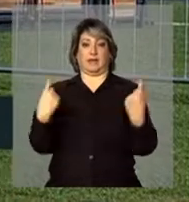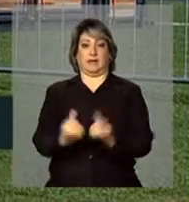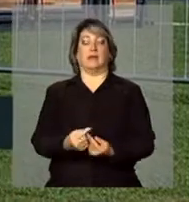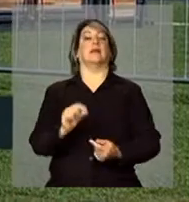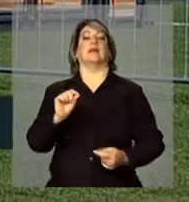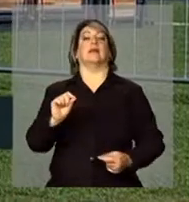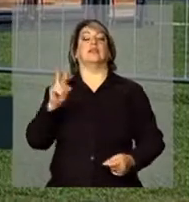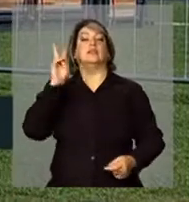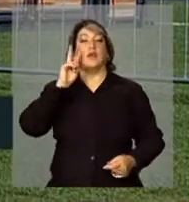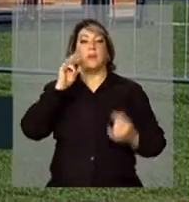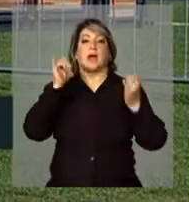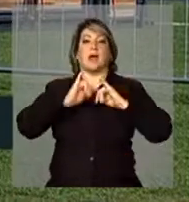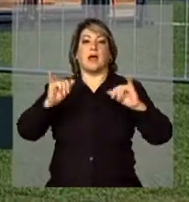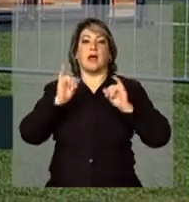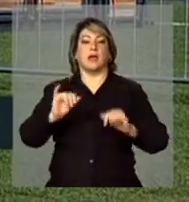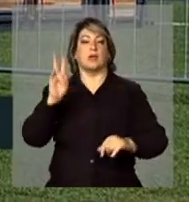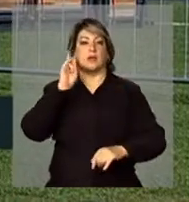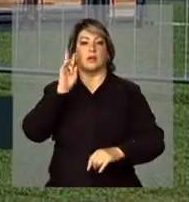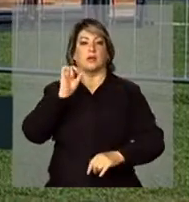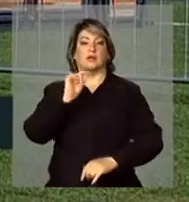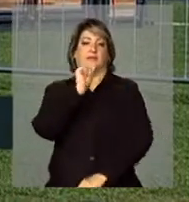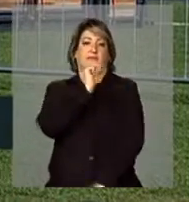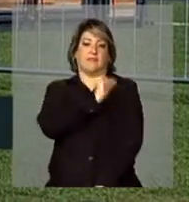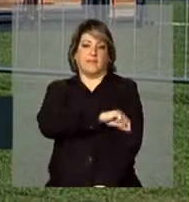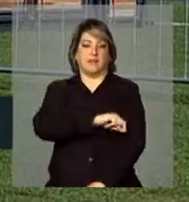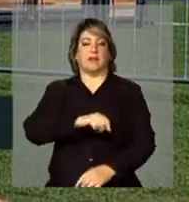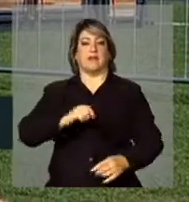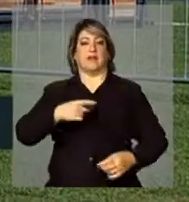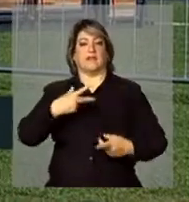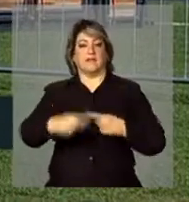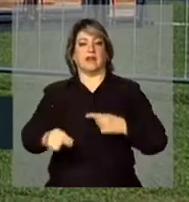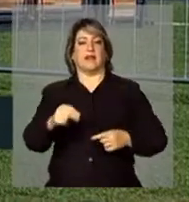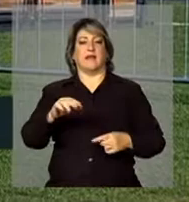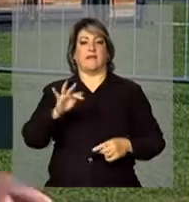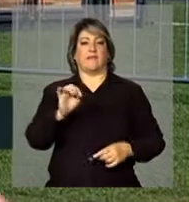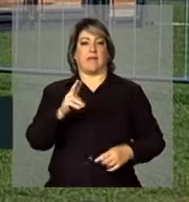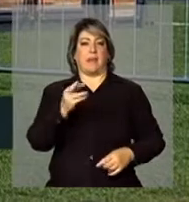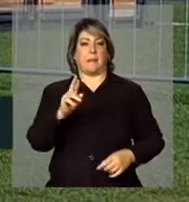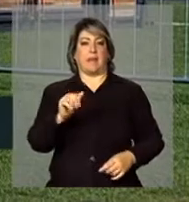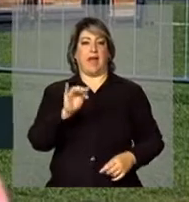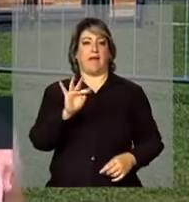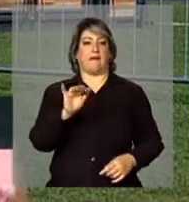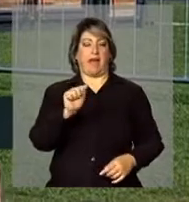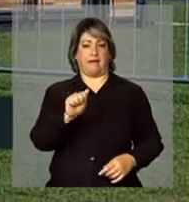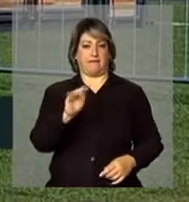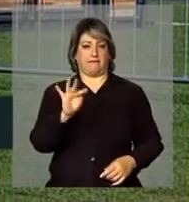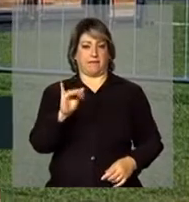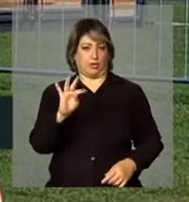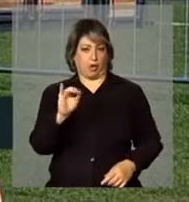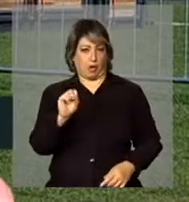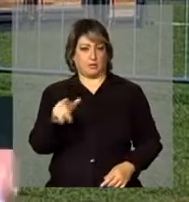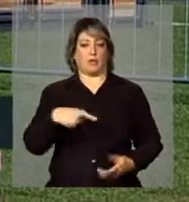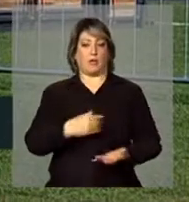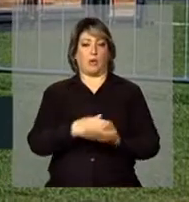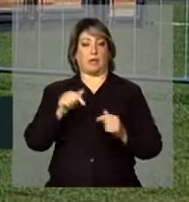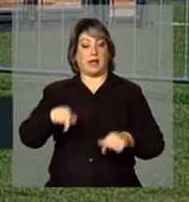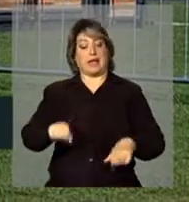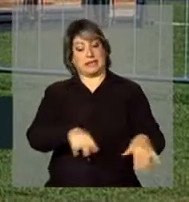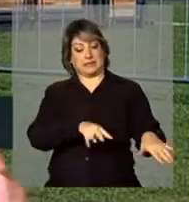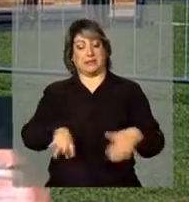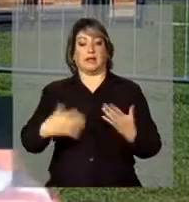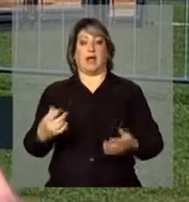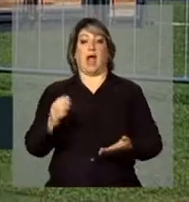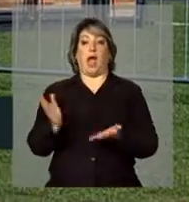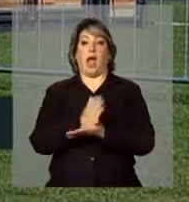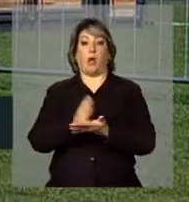é a campanha de vacinação contra a febre aftosa, que começou nacionalmente no dia 1º de maio, portanto, esta semana, mas em alguns